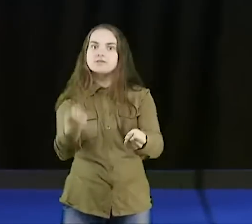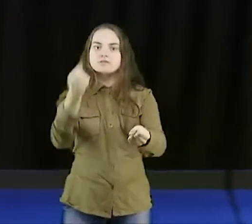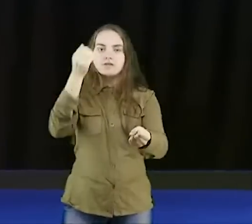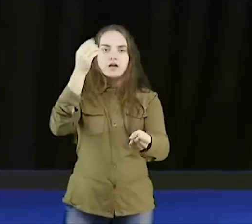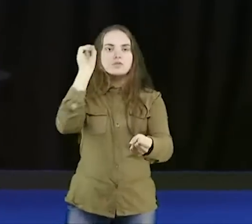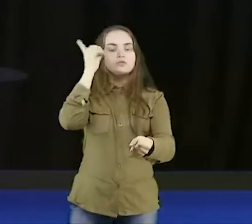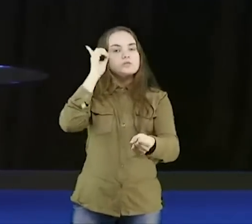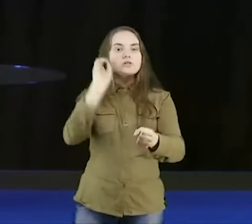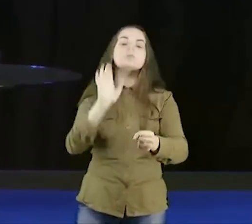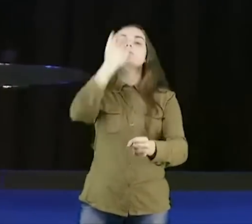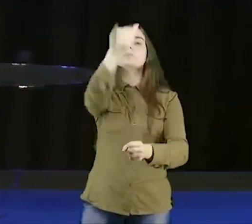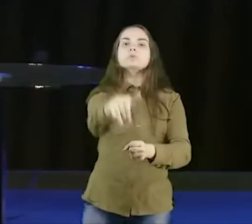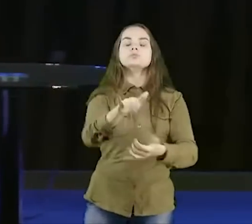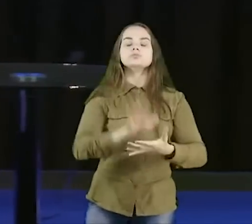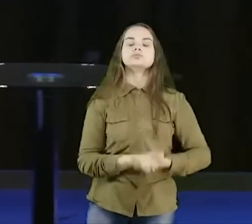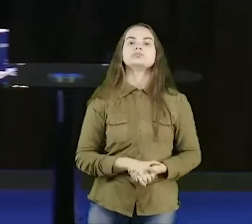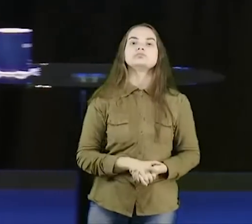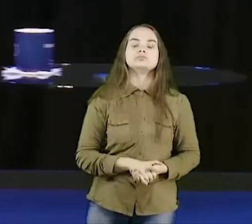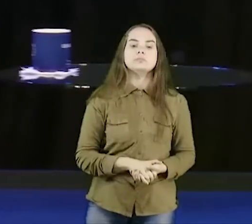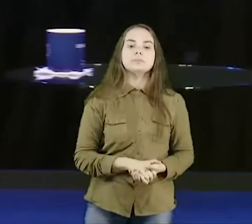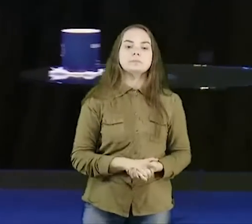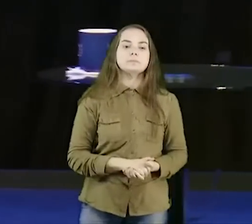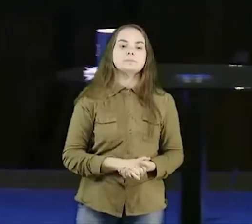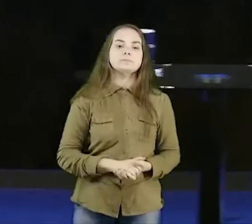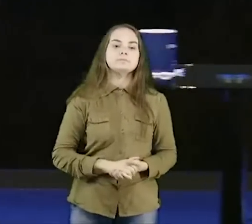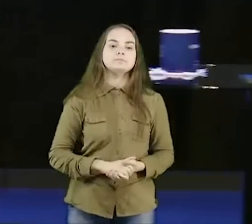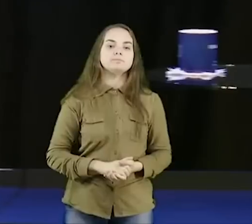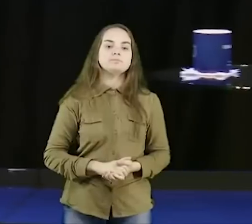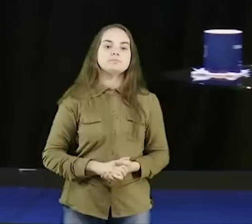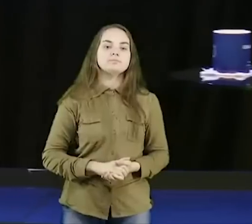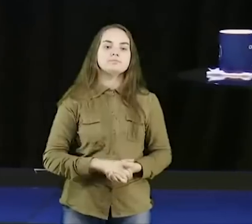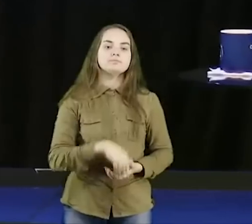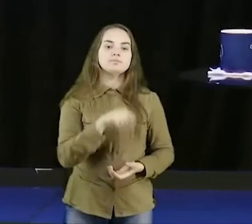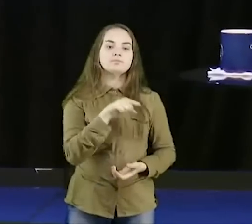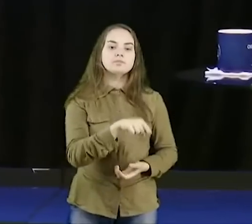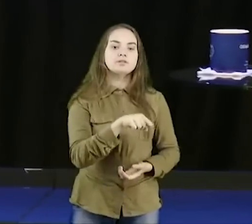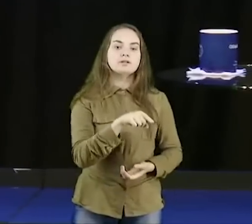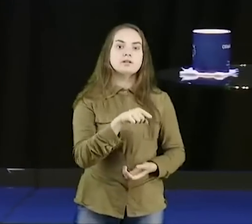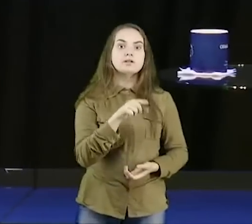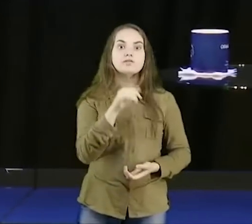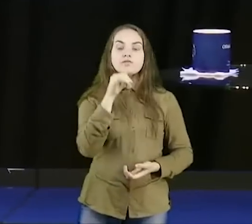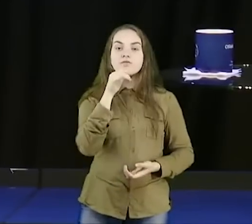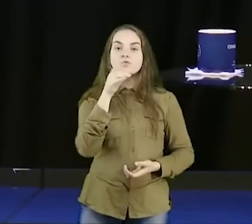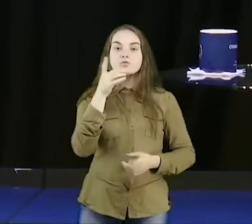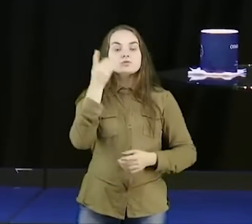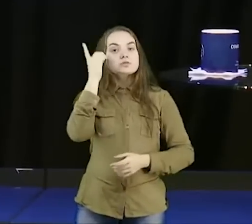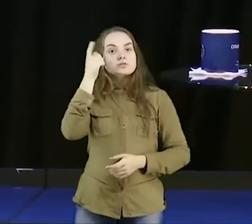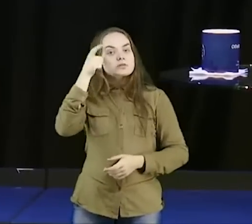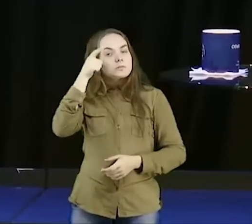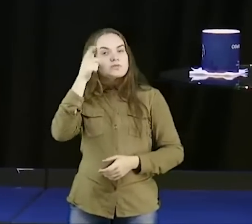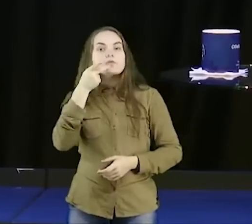olha que coisa interessante, ele ia matar ela, que nem matou o pai, gente, isso é verdade?